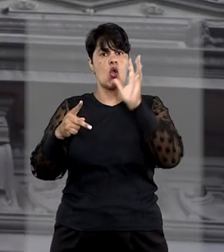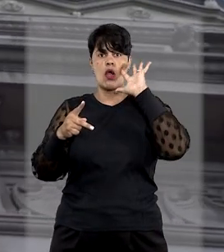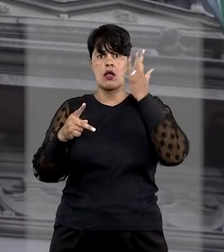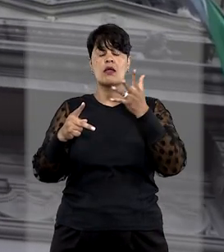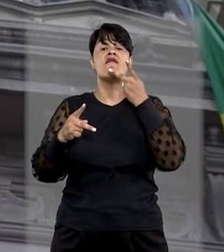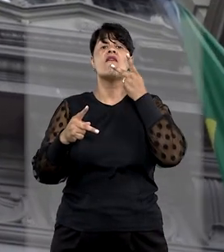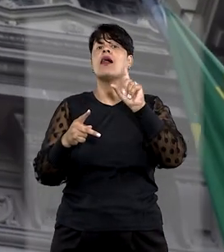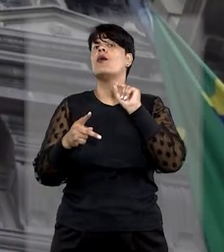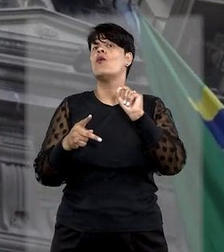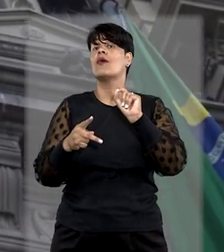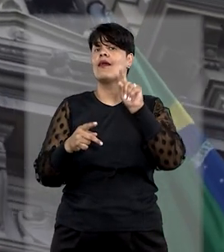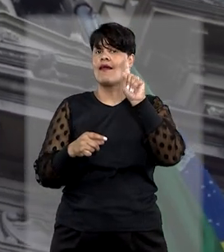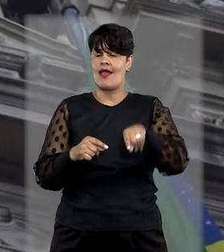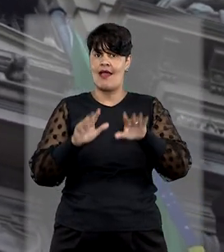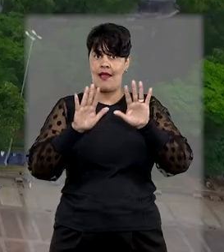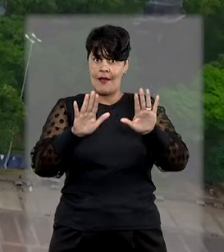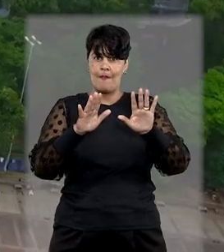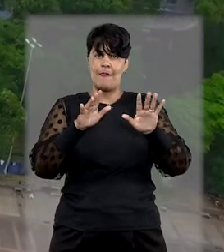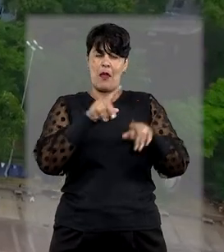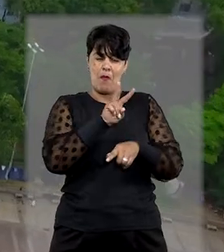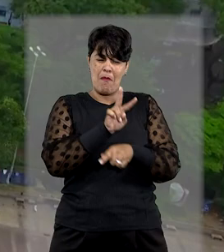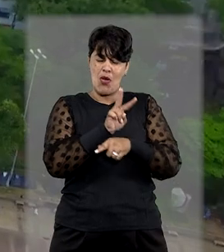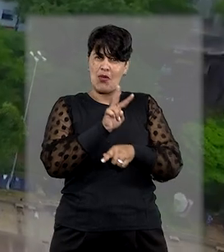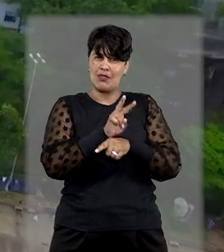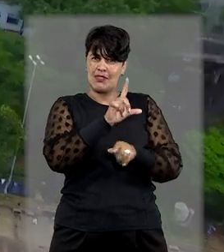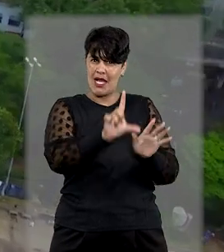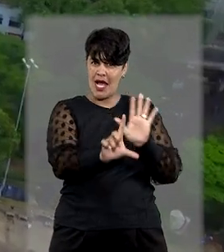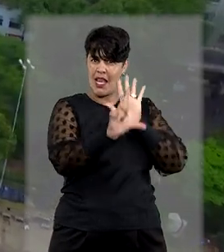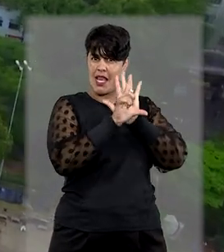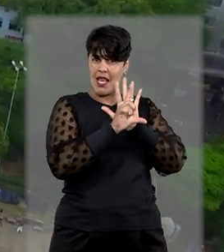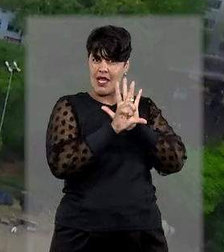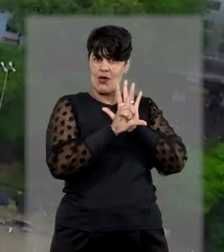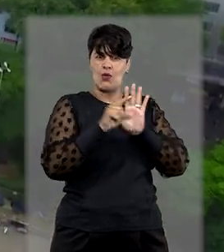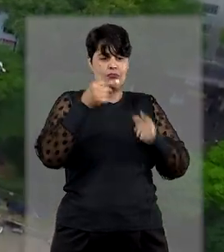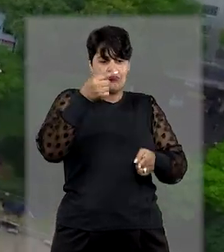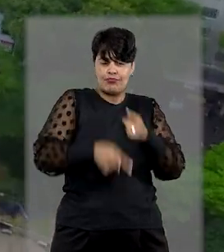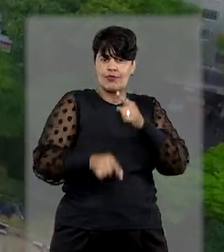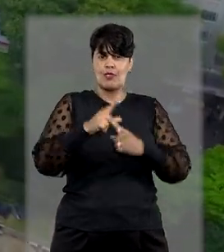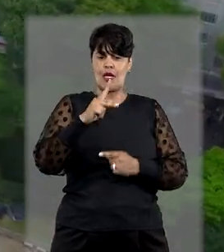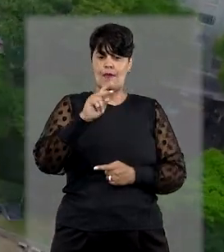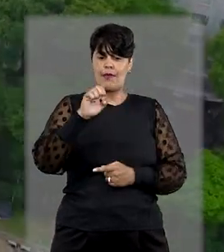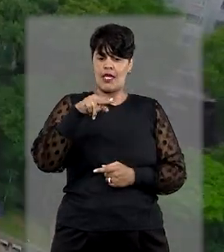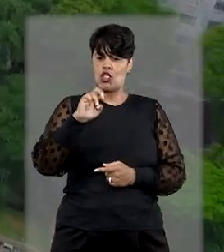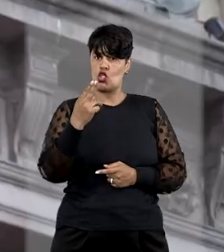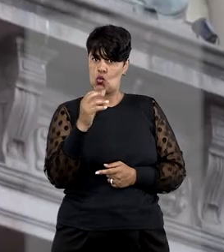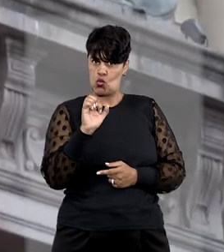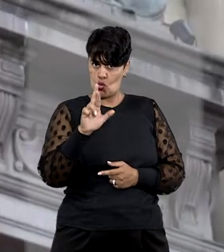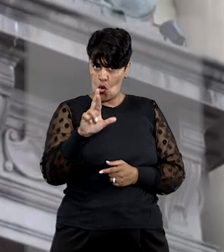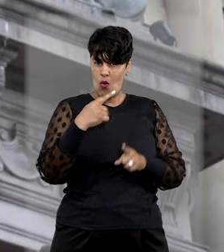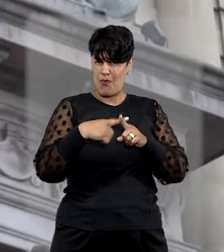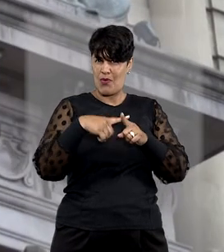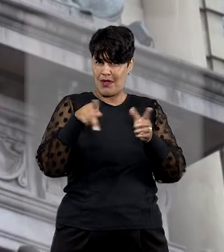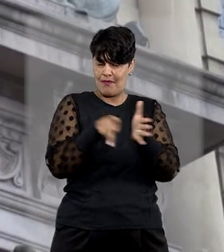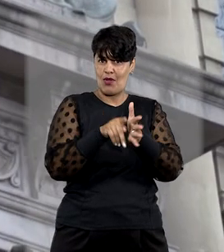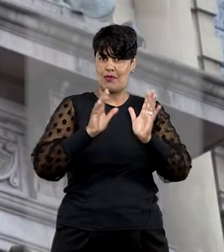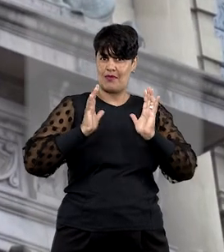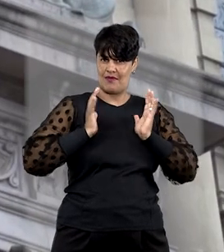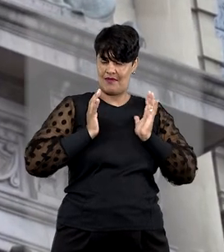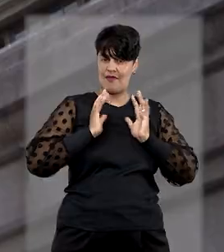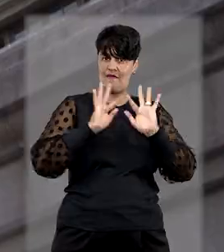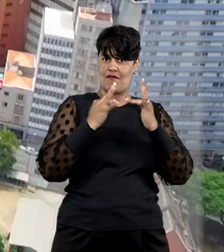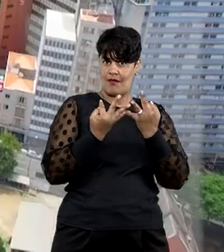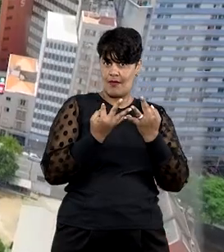de que, para ser enquadrado na proteção da lei de impenhorabilidade do bem de família, o imóvel deve servir como